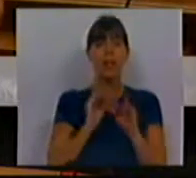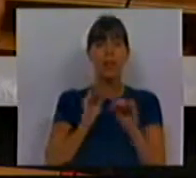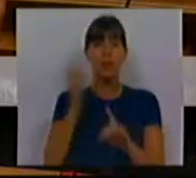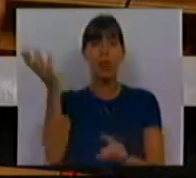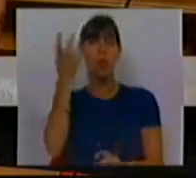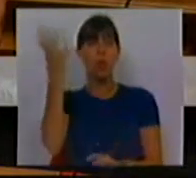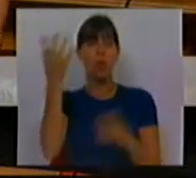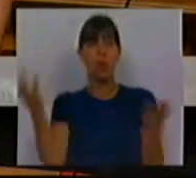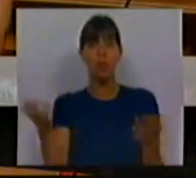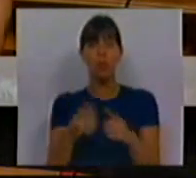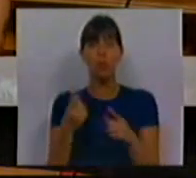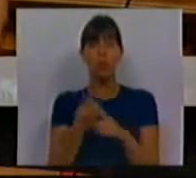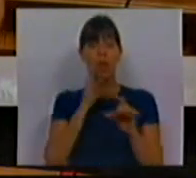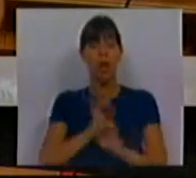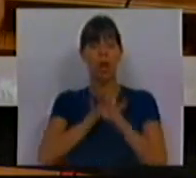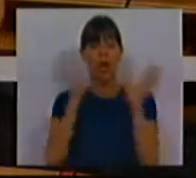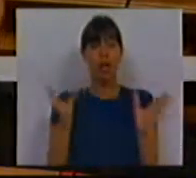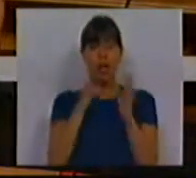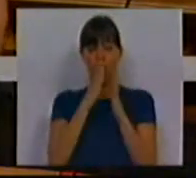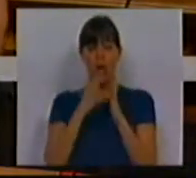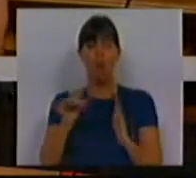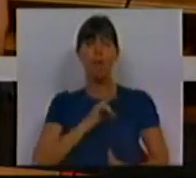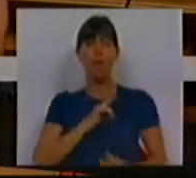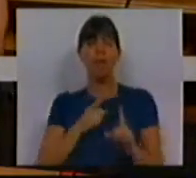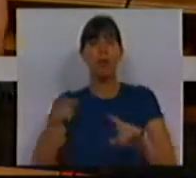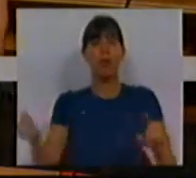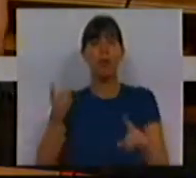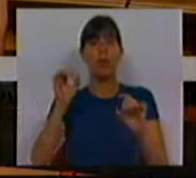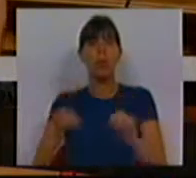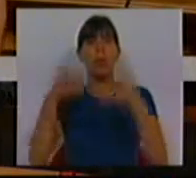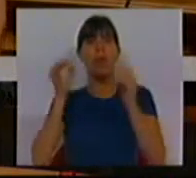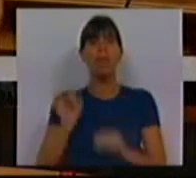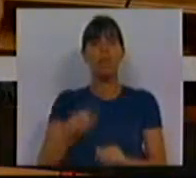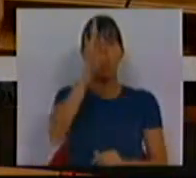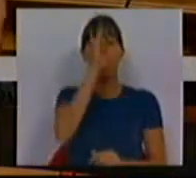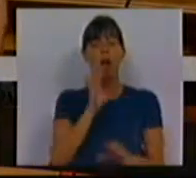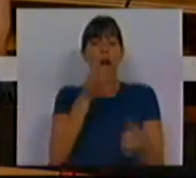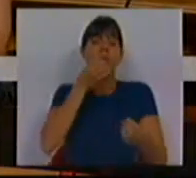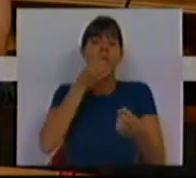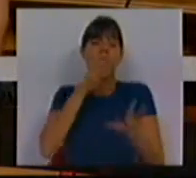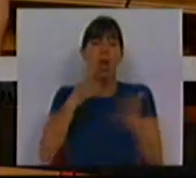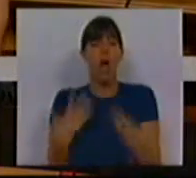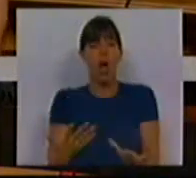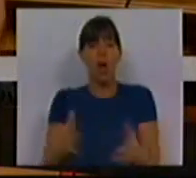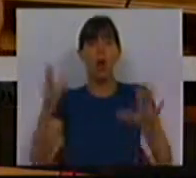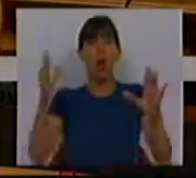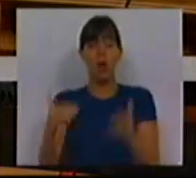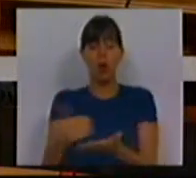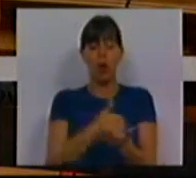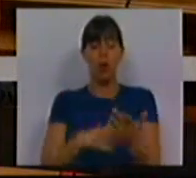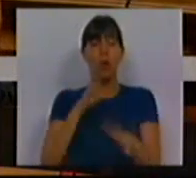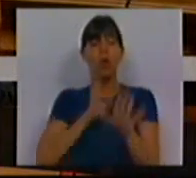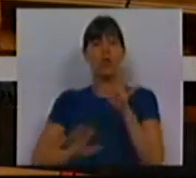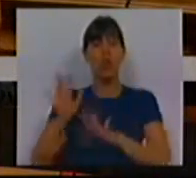Cultura, deixou muito claro que a Copa Privada não era prioridade do Governo. Mas ainda bem que assim é, porque os recursos do